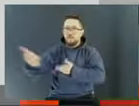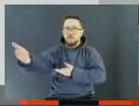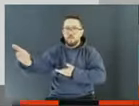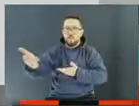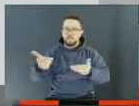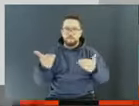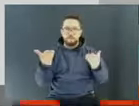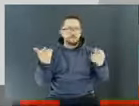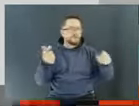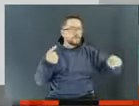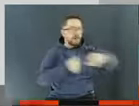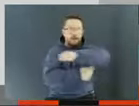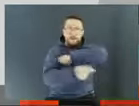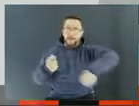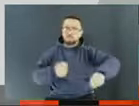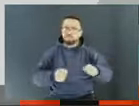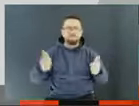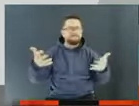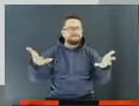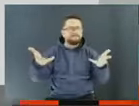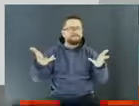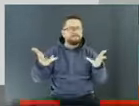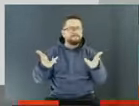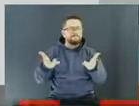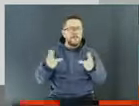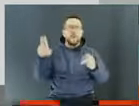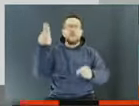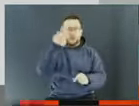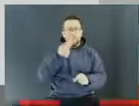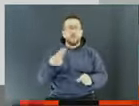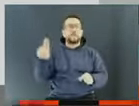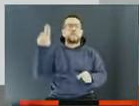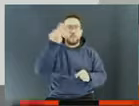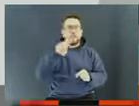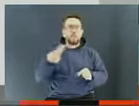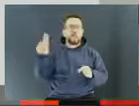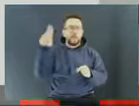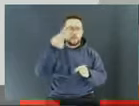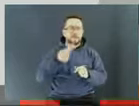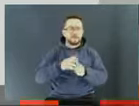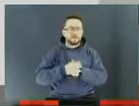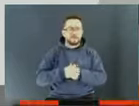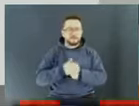vez mais utilizada devido a sua capilaridade e custos altamente competitivos.